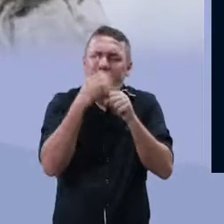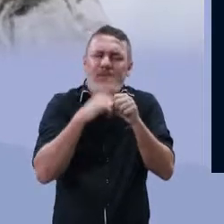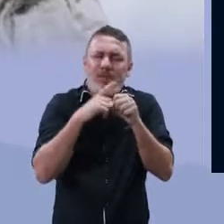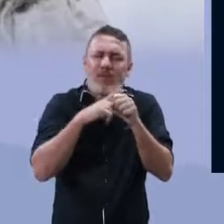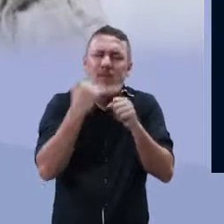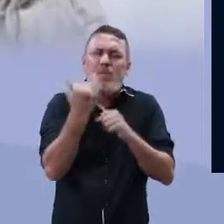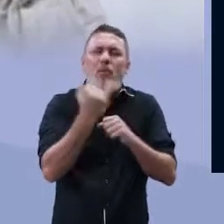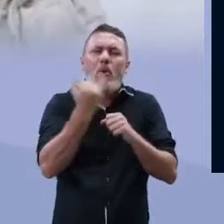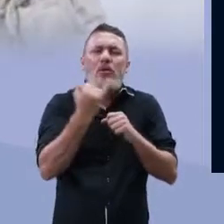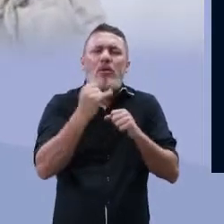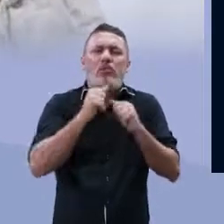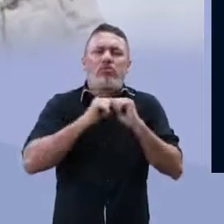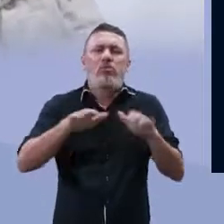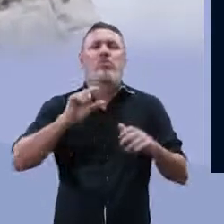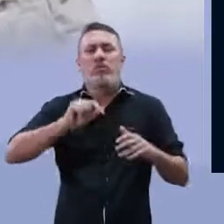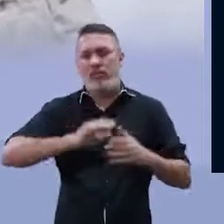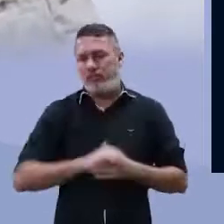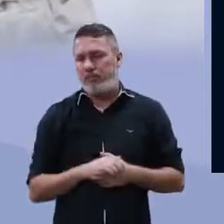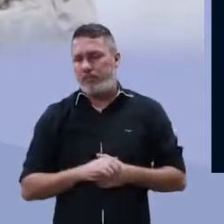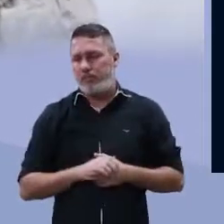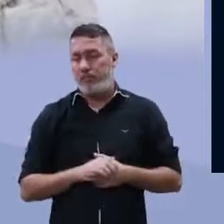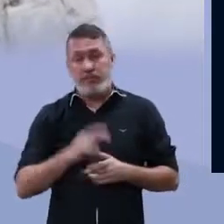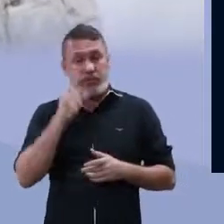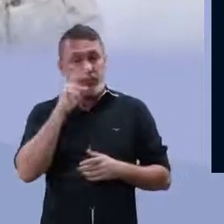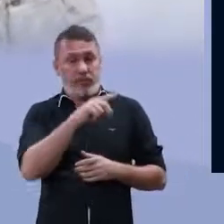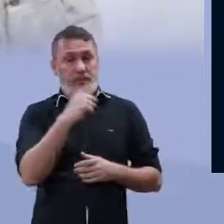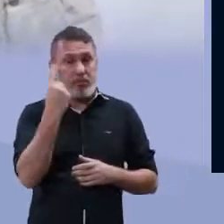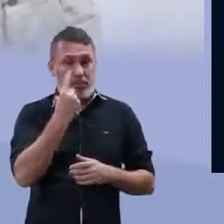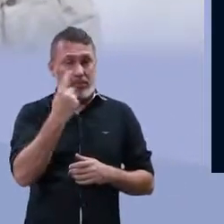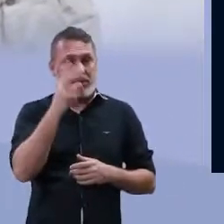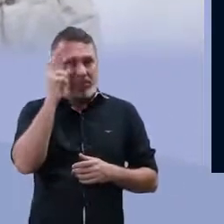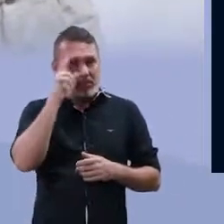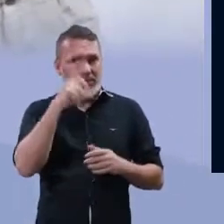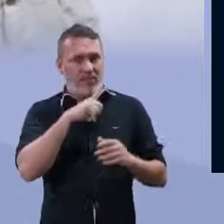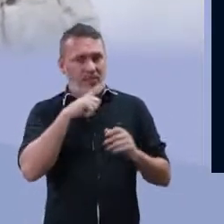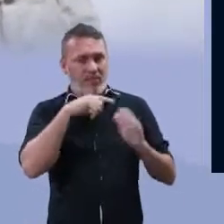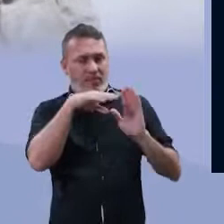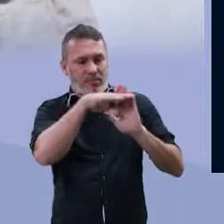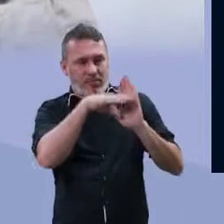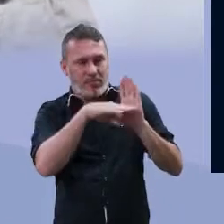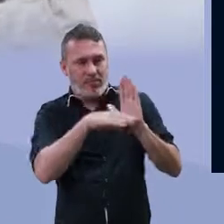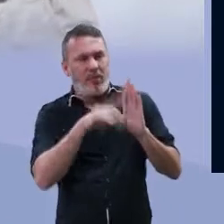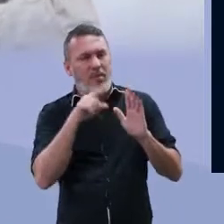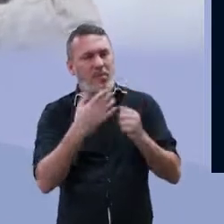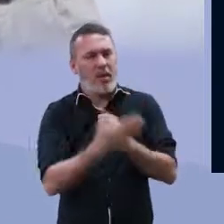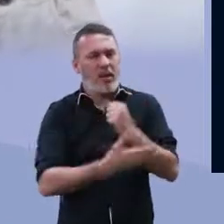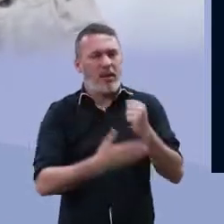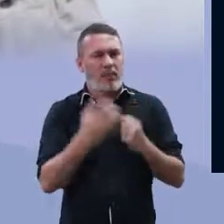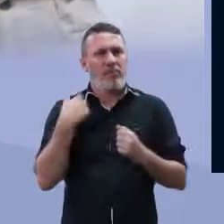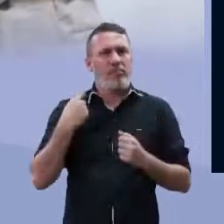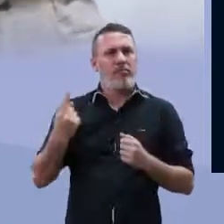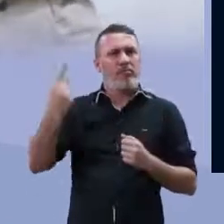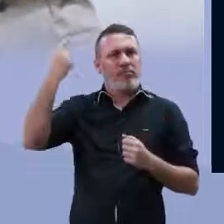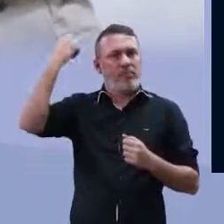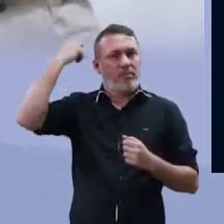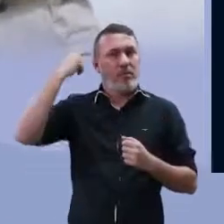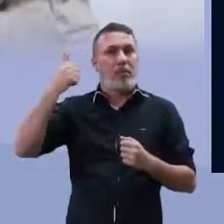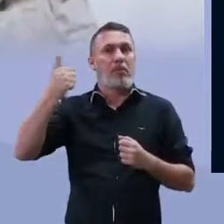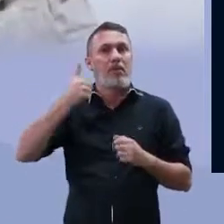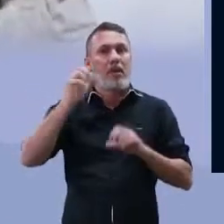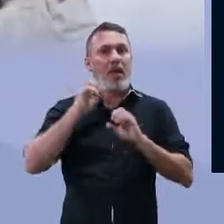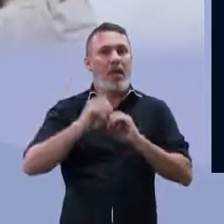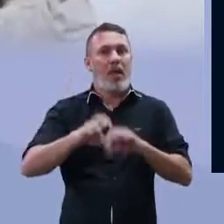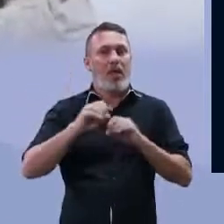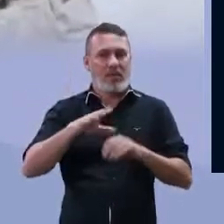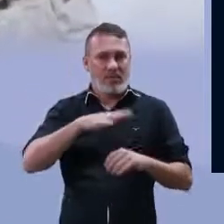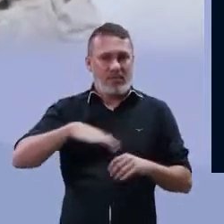faz. O que ela vai apresentar de importância para a bactéria? Primeiro, vamos para aqueles constituintes básicos que a gente